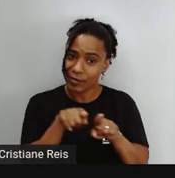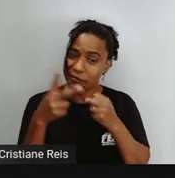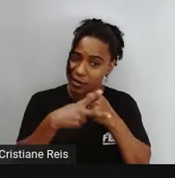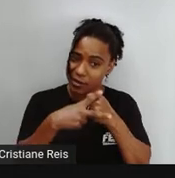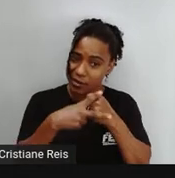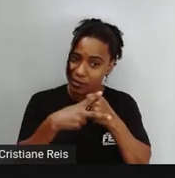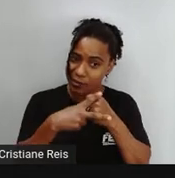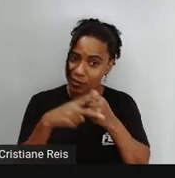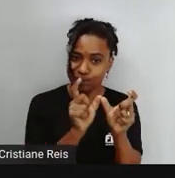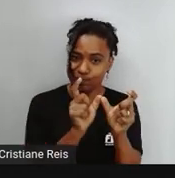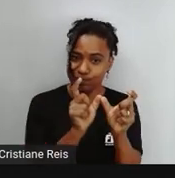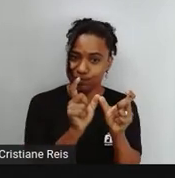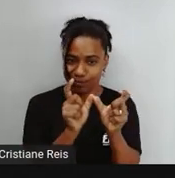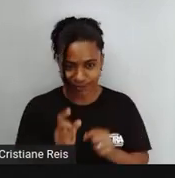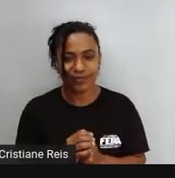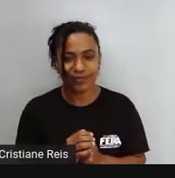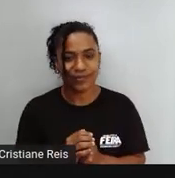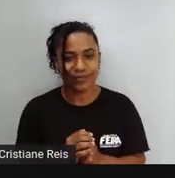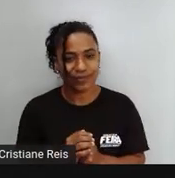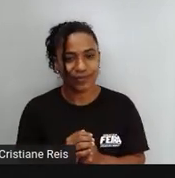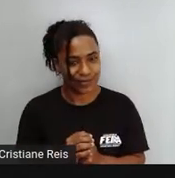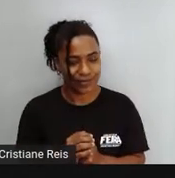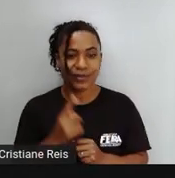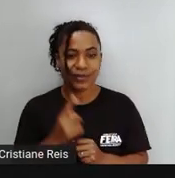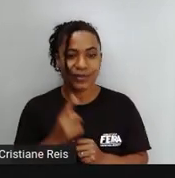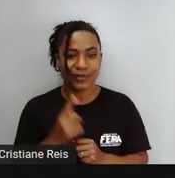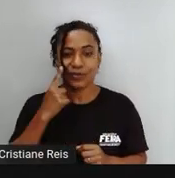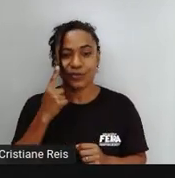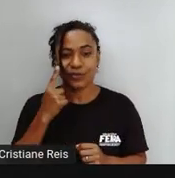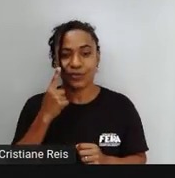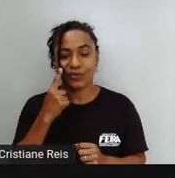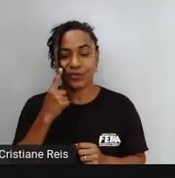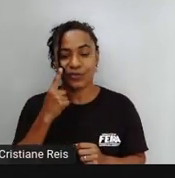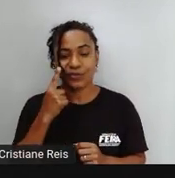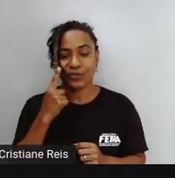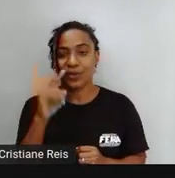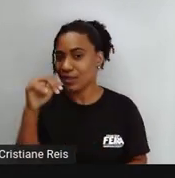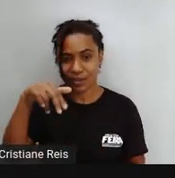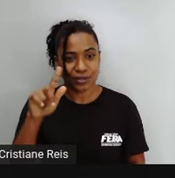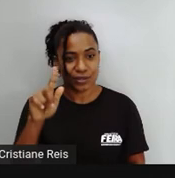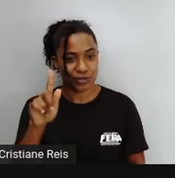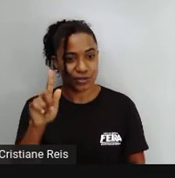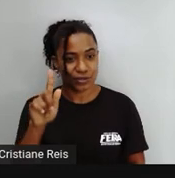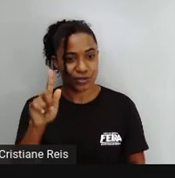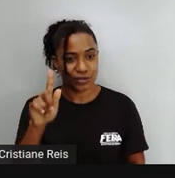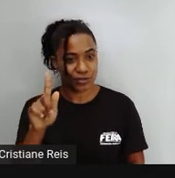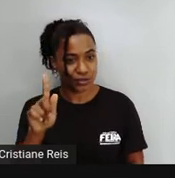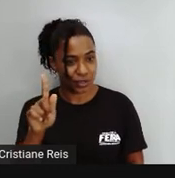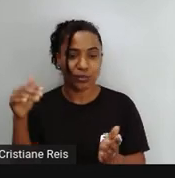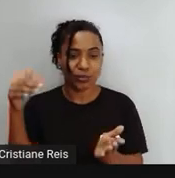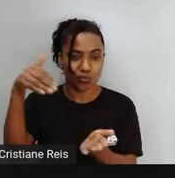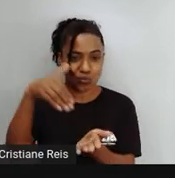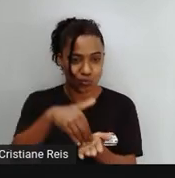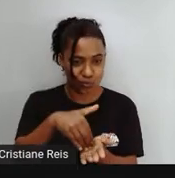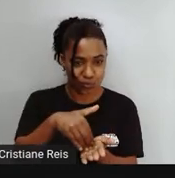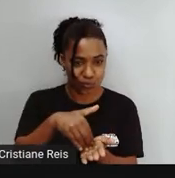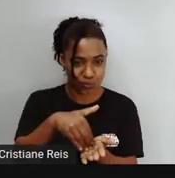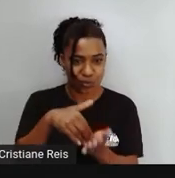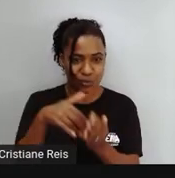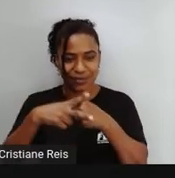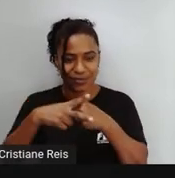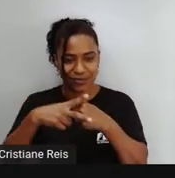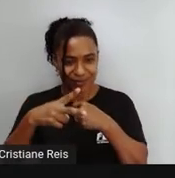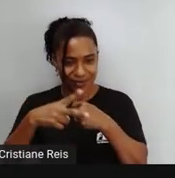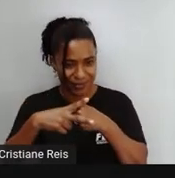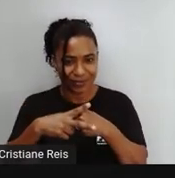vejamos De um modo geral Nós colocamos o ING No final do verbo Para formar o gerúndio Mas